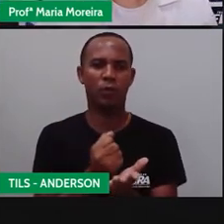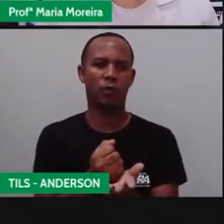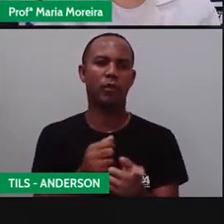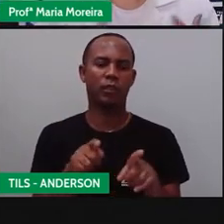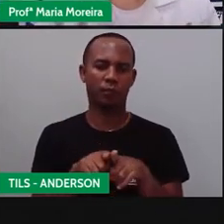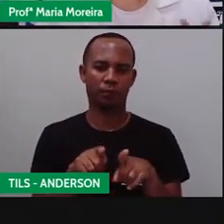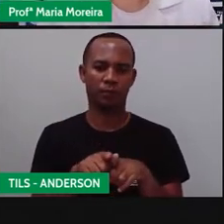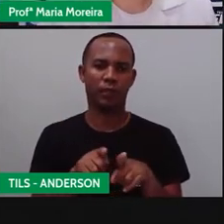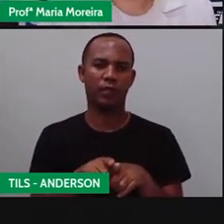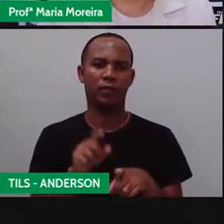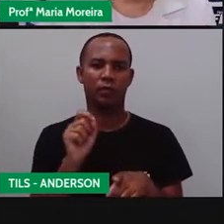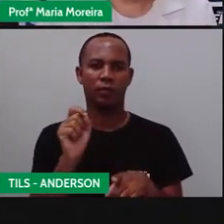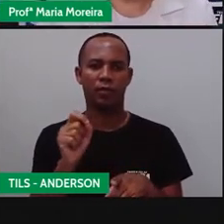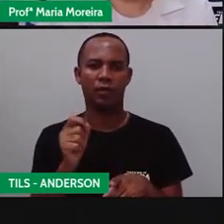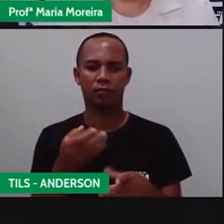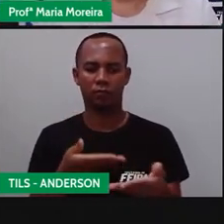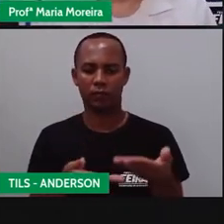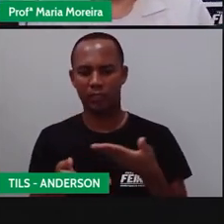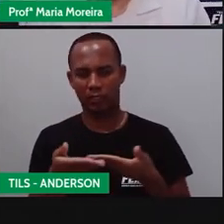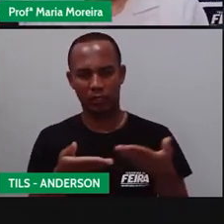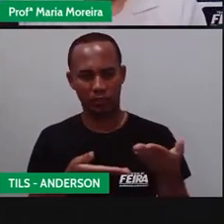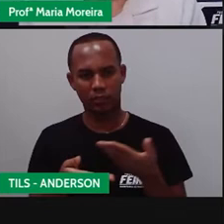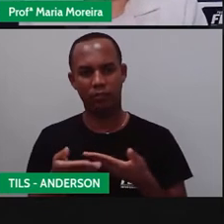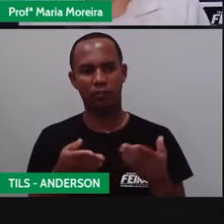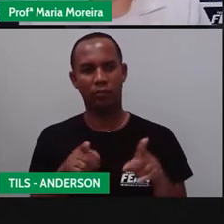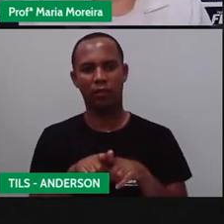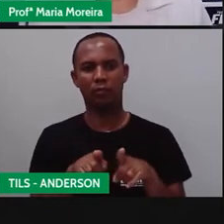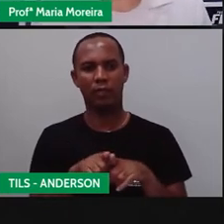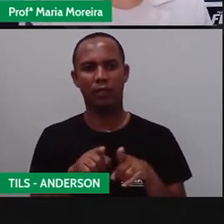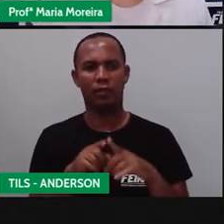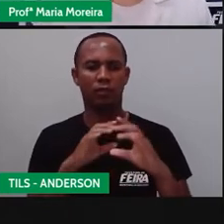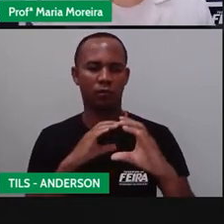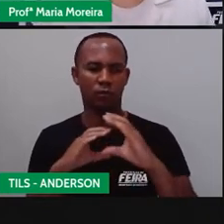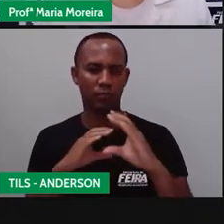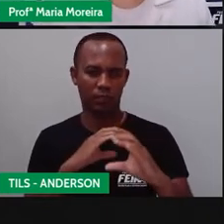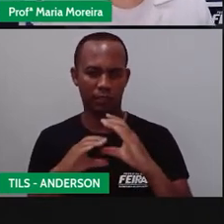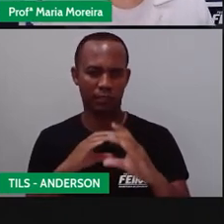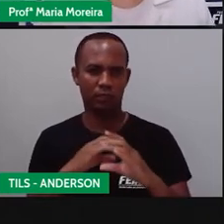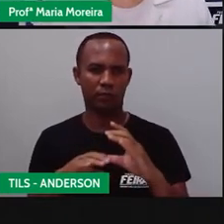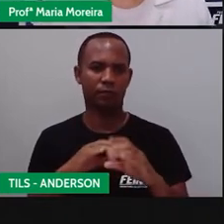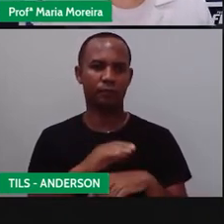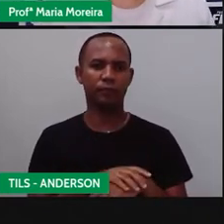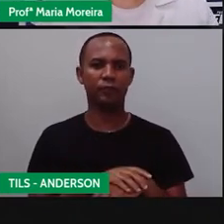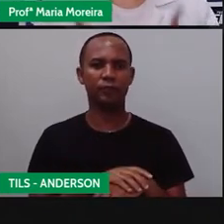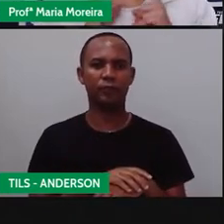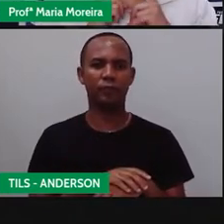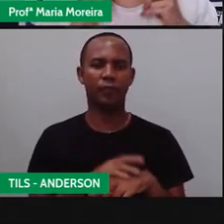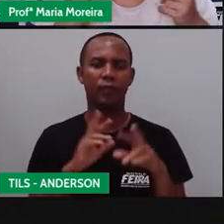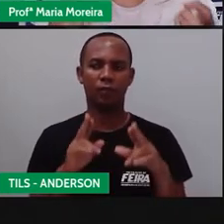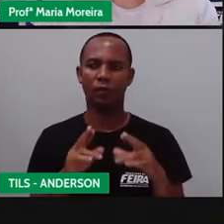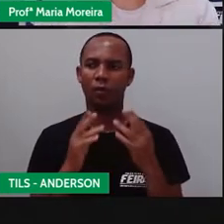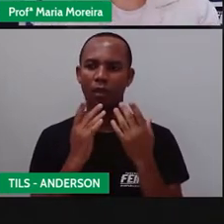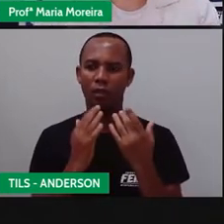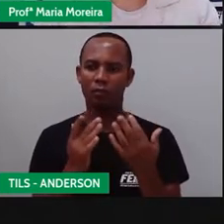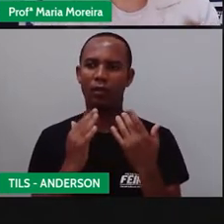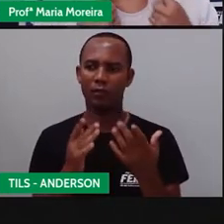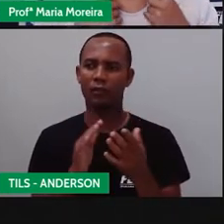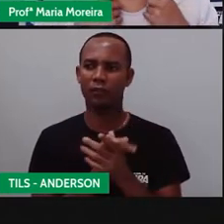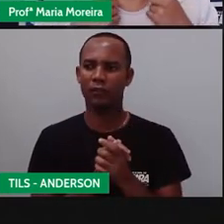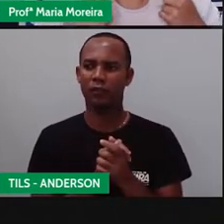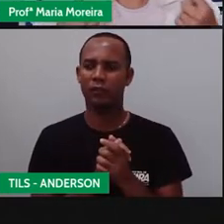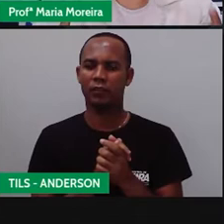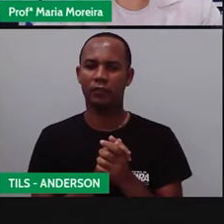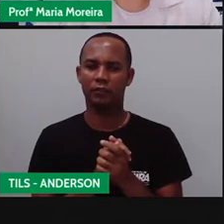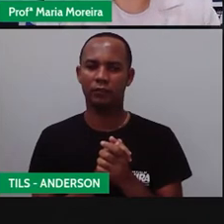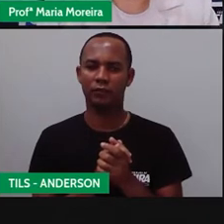gente. Isso é interagir entre as pessoas. Isso é o quê? A comunicação. Existe o quê? A linguagem. A linguagem que a Pró está falando com vocês